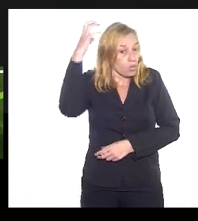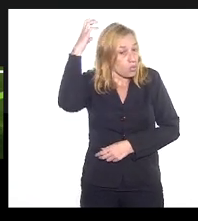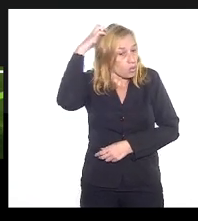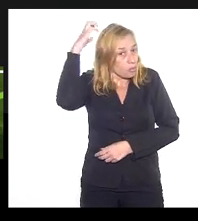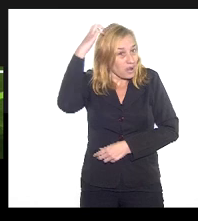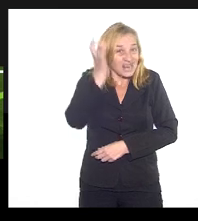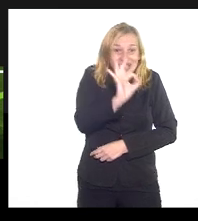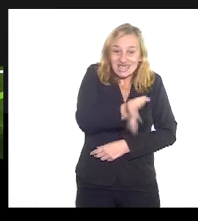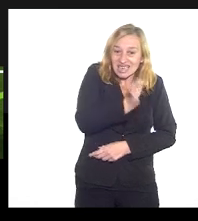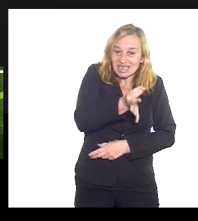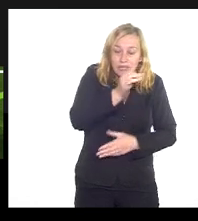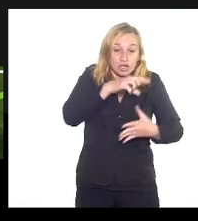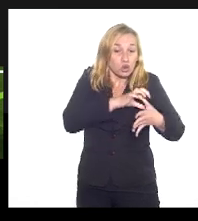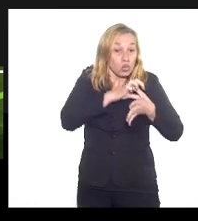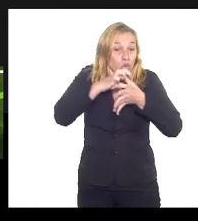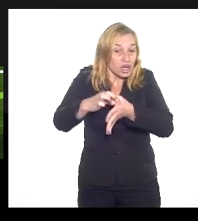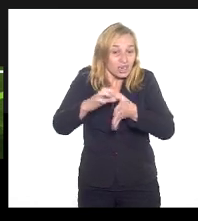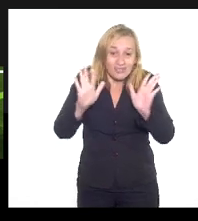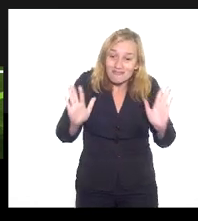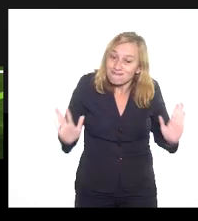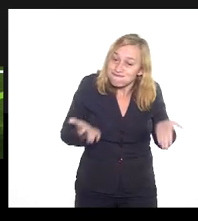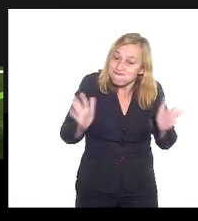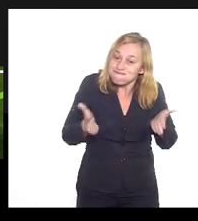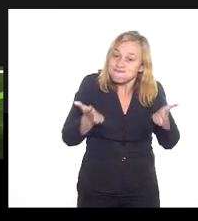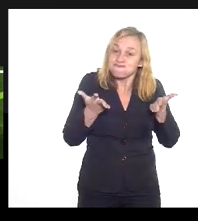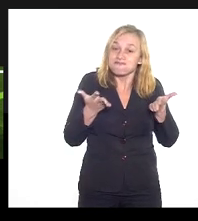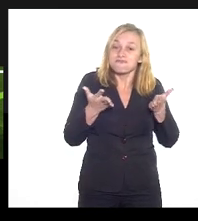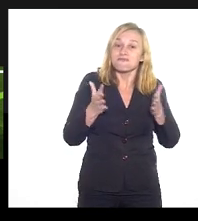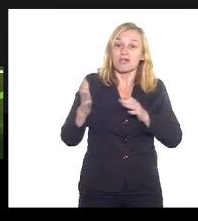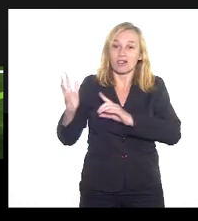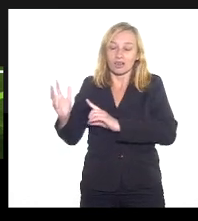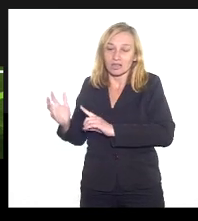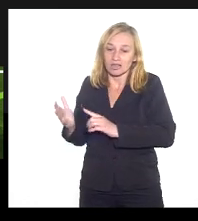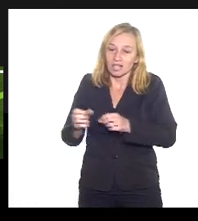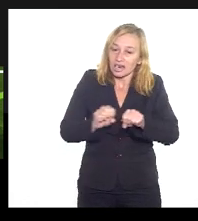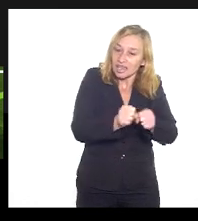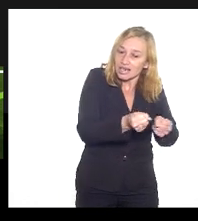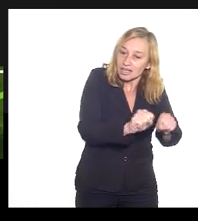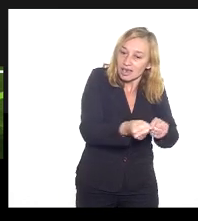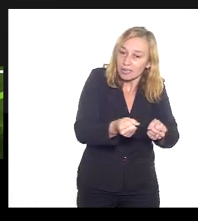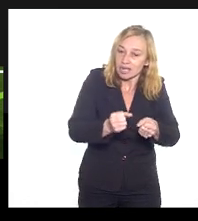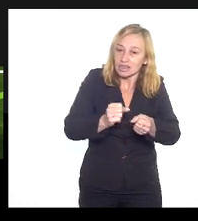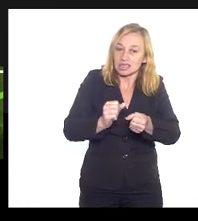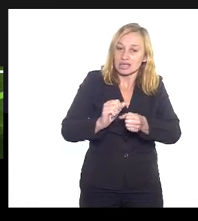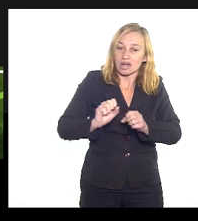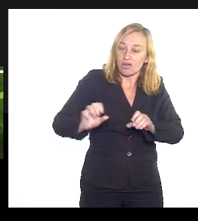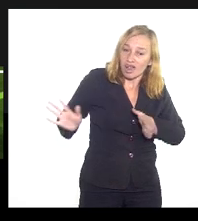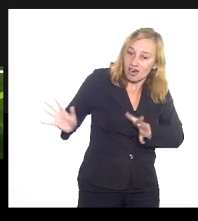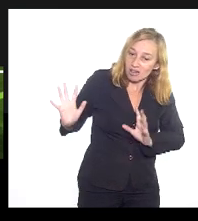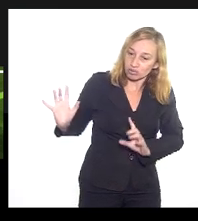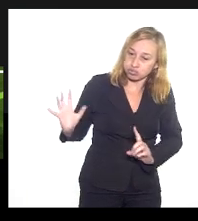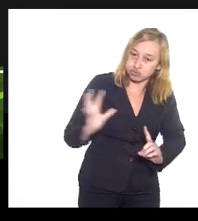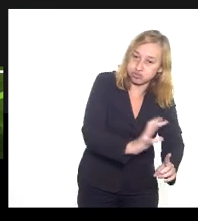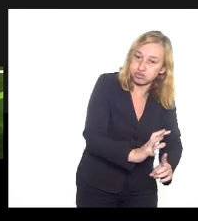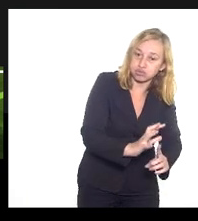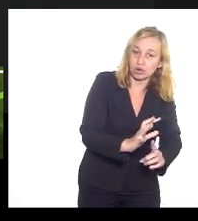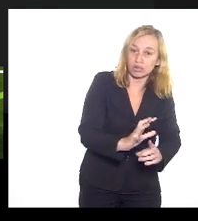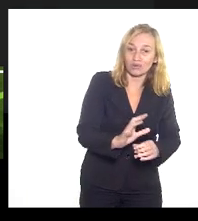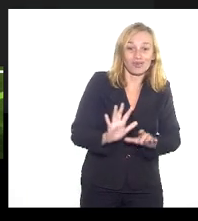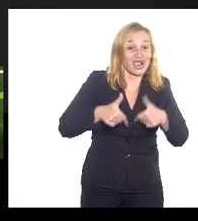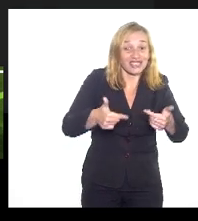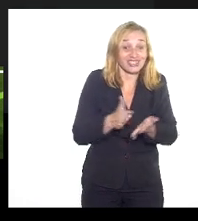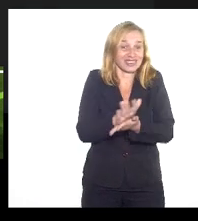criminalmente, um líder que estimula a invasão, que estimula a depretação, não adianta, não vai